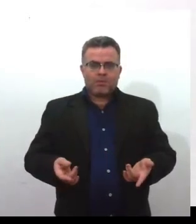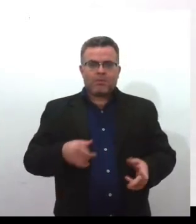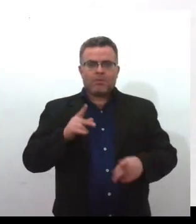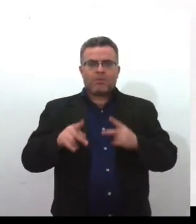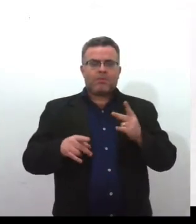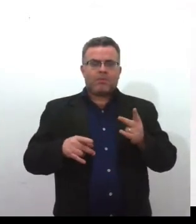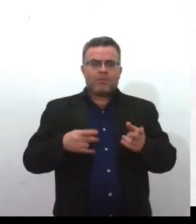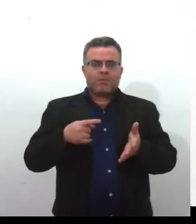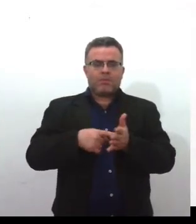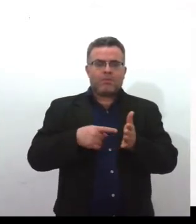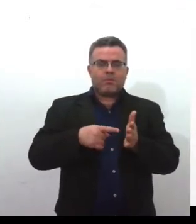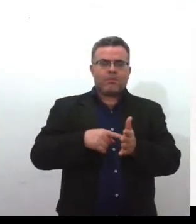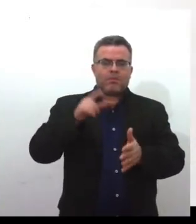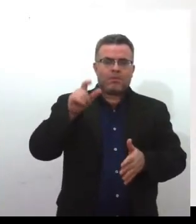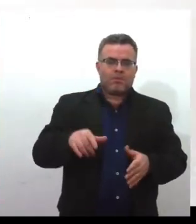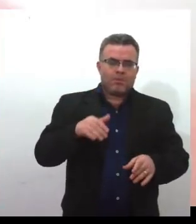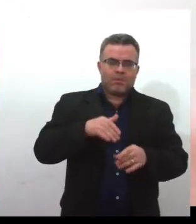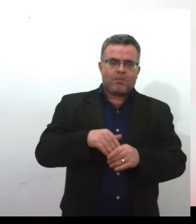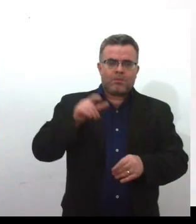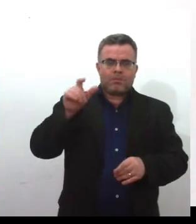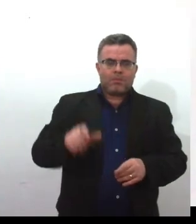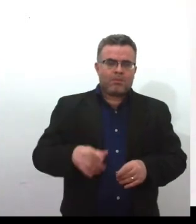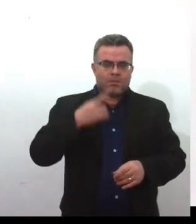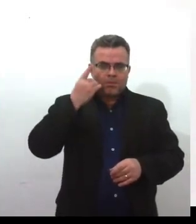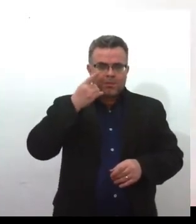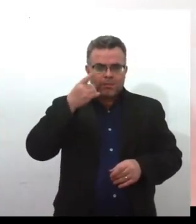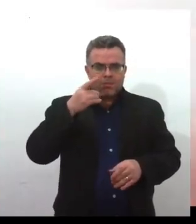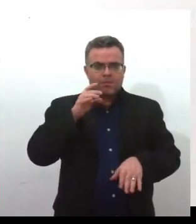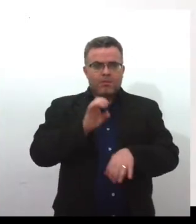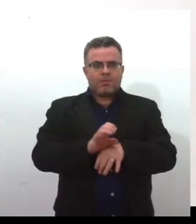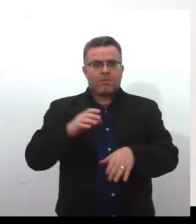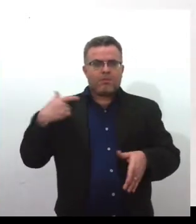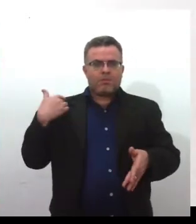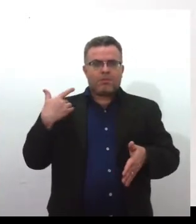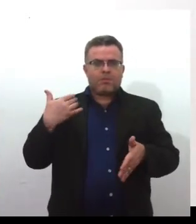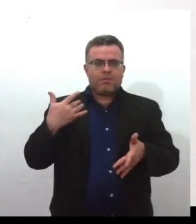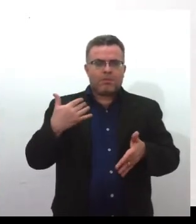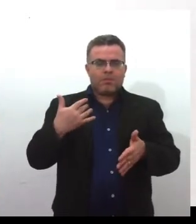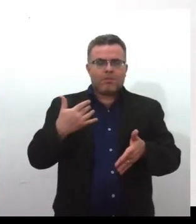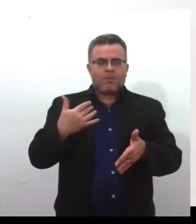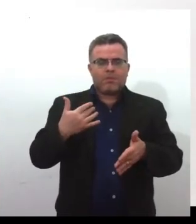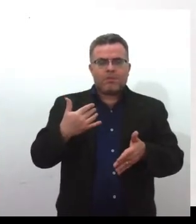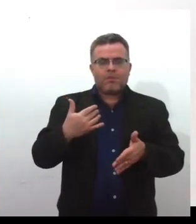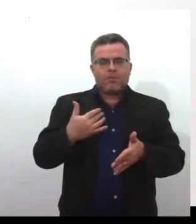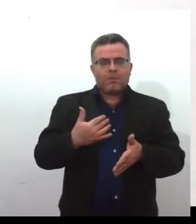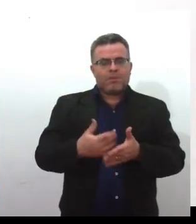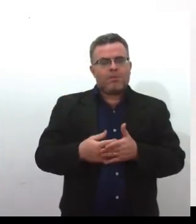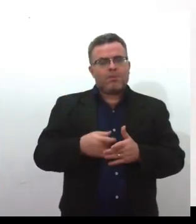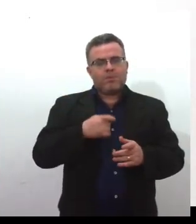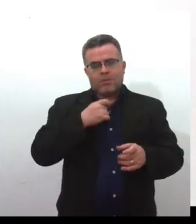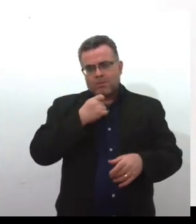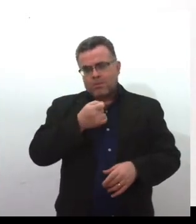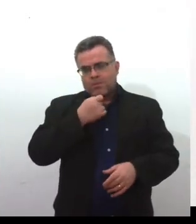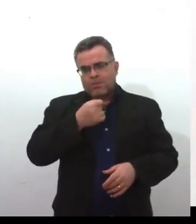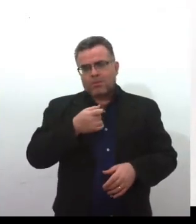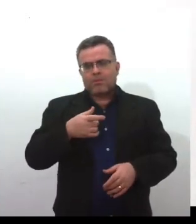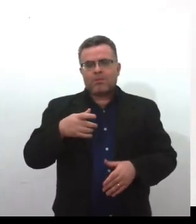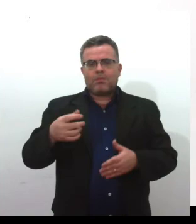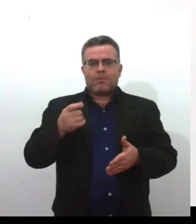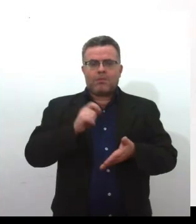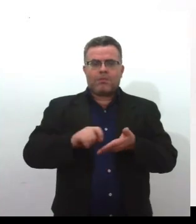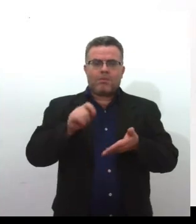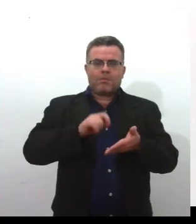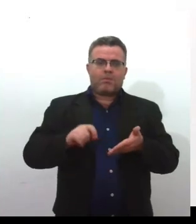ser candidata a deputada estadual porque a trajetória dela como jornalista, professora, escritora.